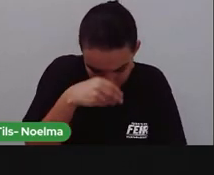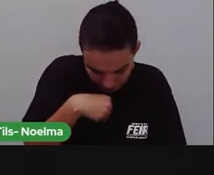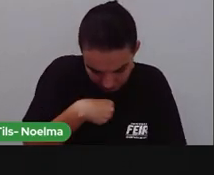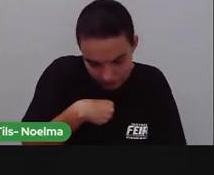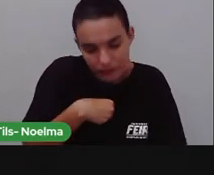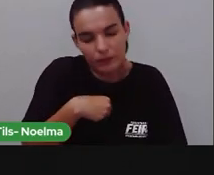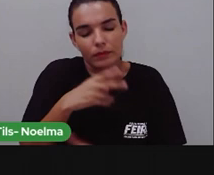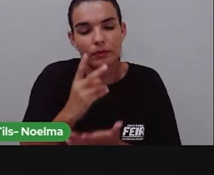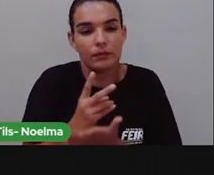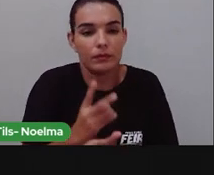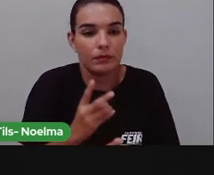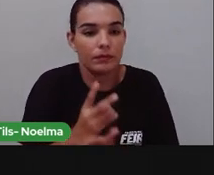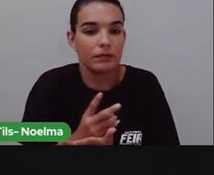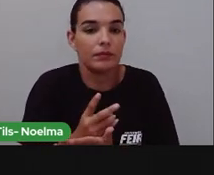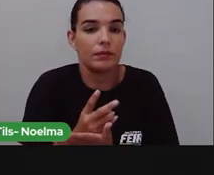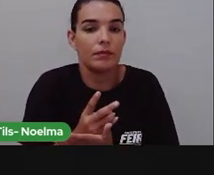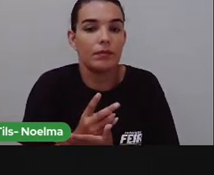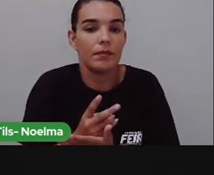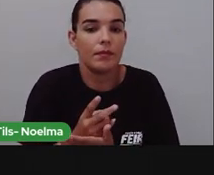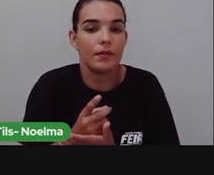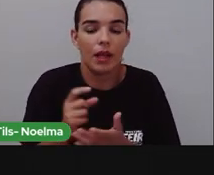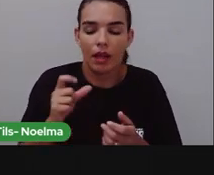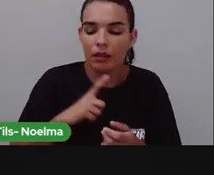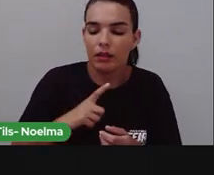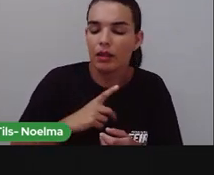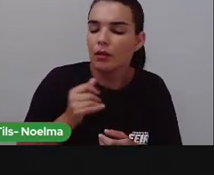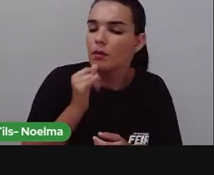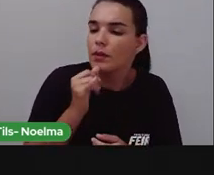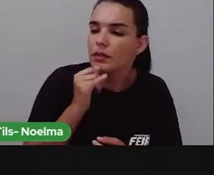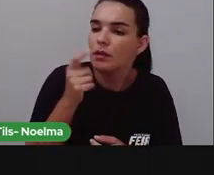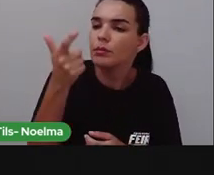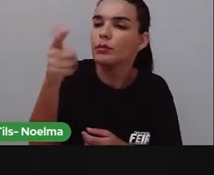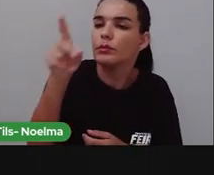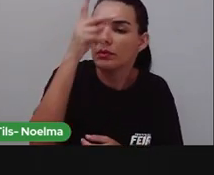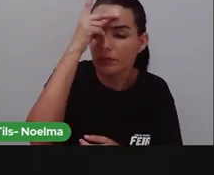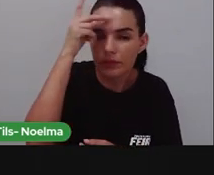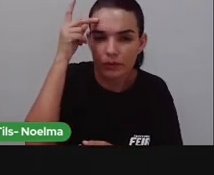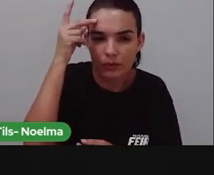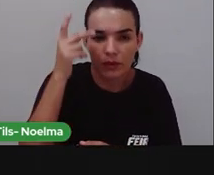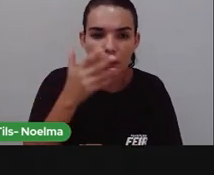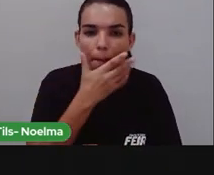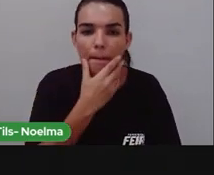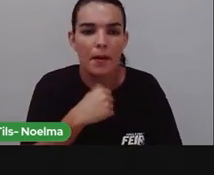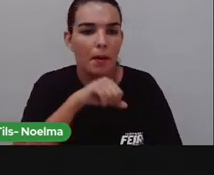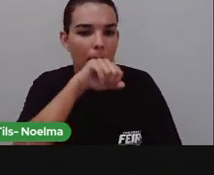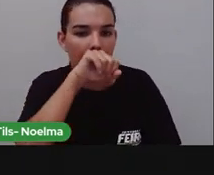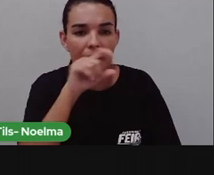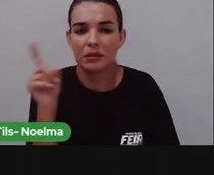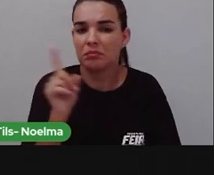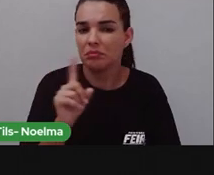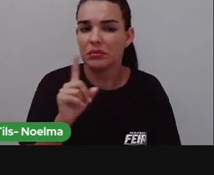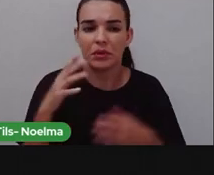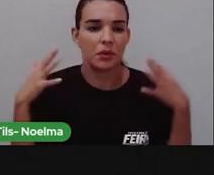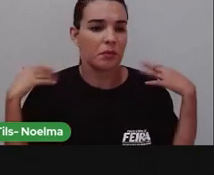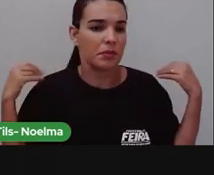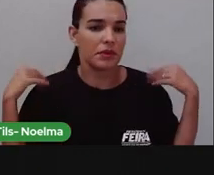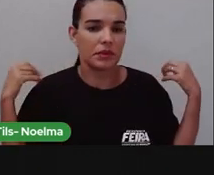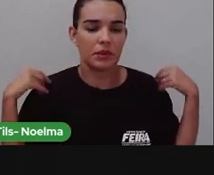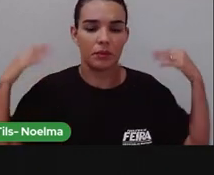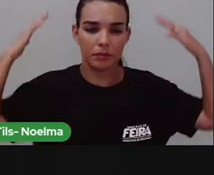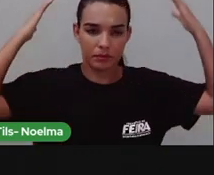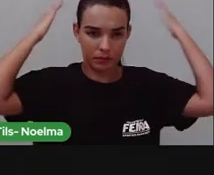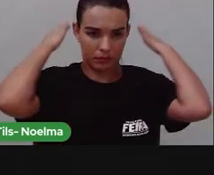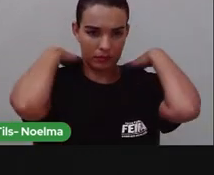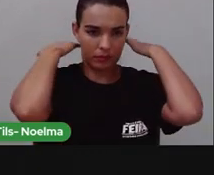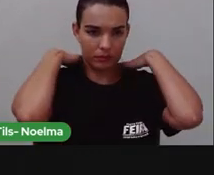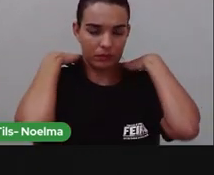professora, padrinho, beata, como exemplo de perfeição. Meu pai não passeou comigo montado em seus ombros. Nem minha mãe